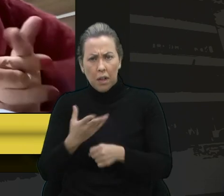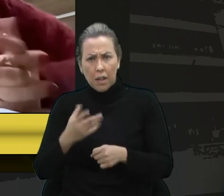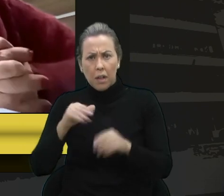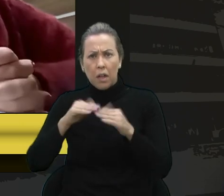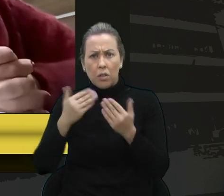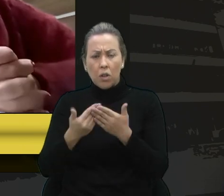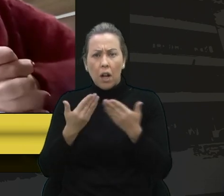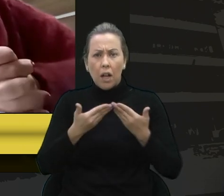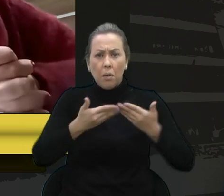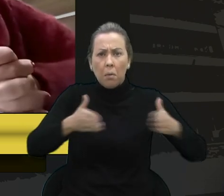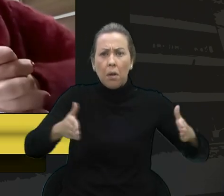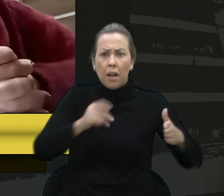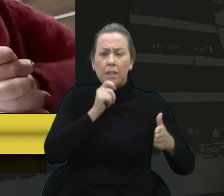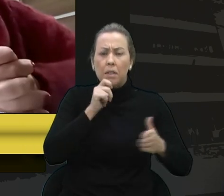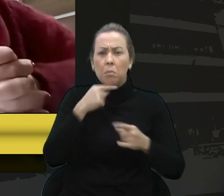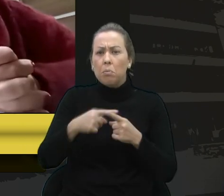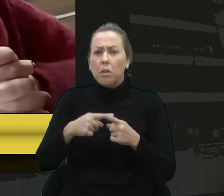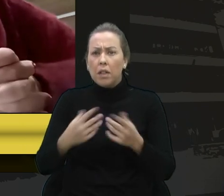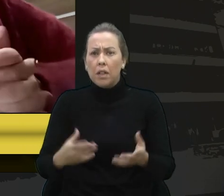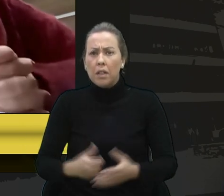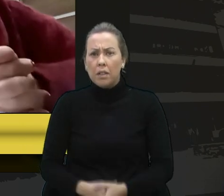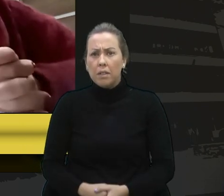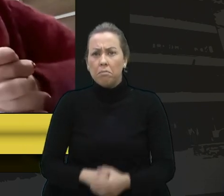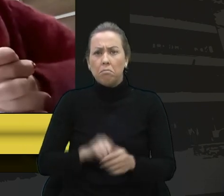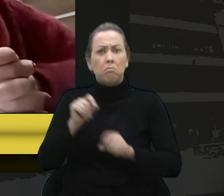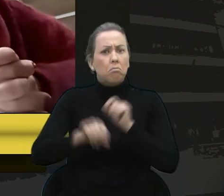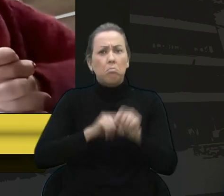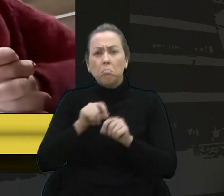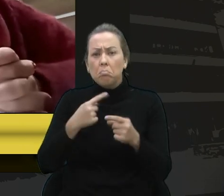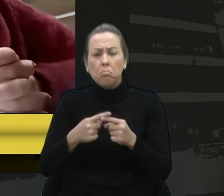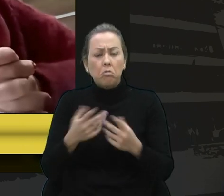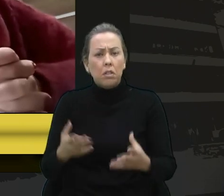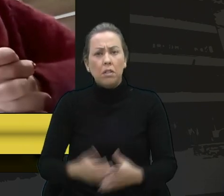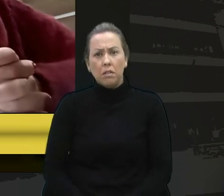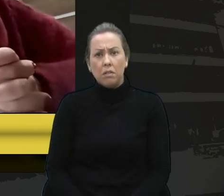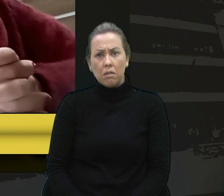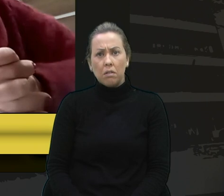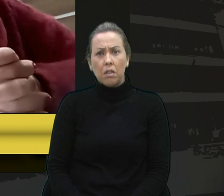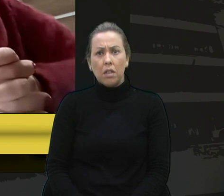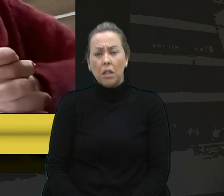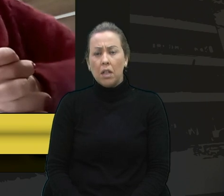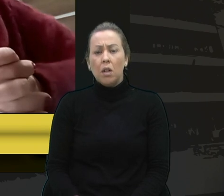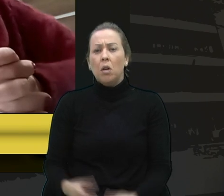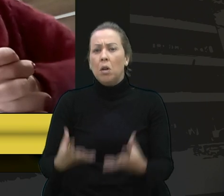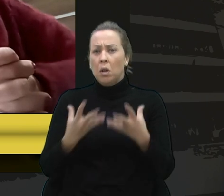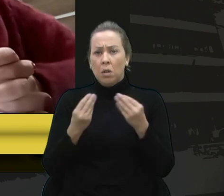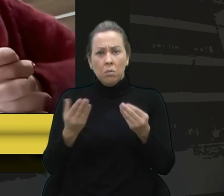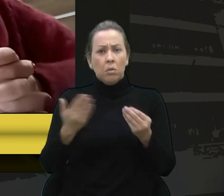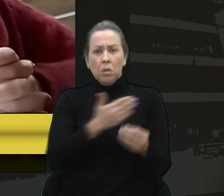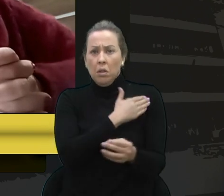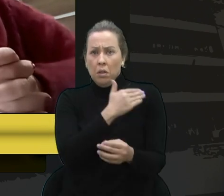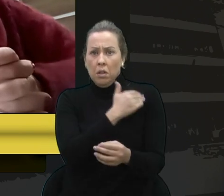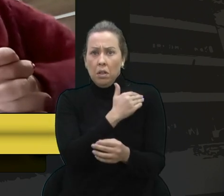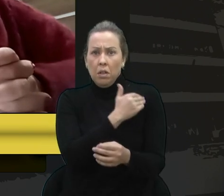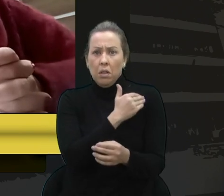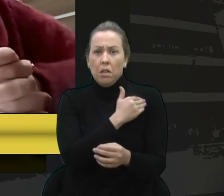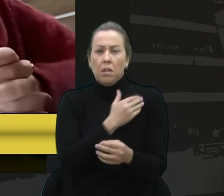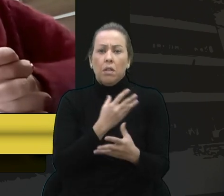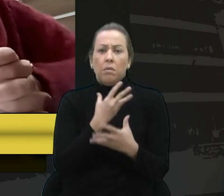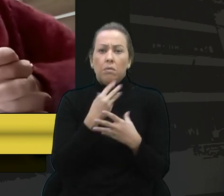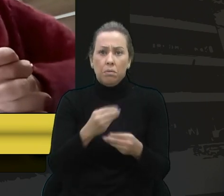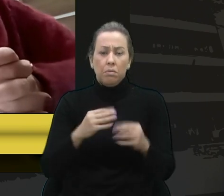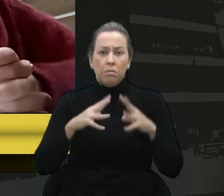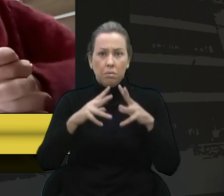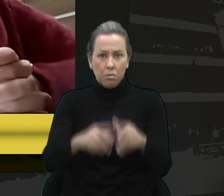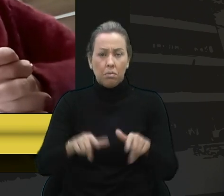escolinha não foi aberta ainda. O que é? Eu recebo muitas solicitações e nós temos aqui no